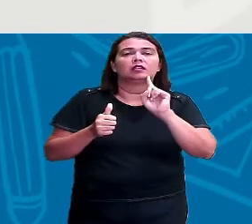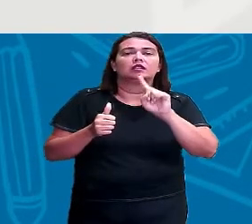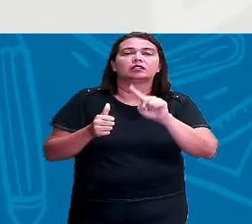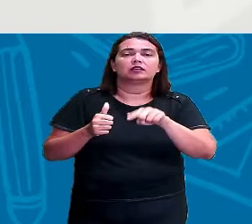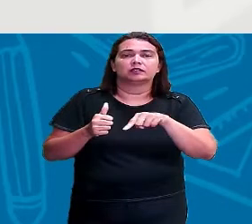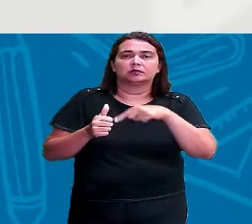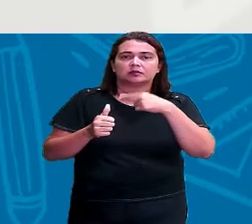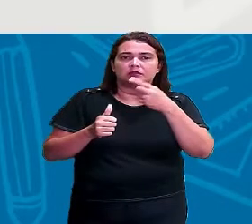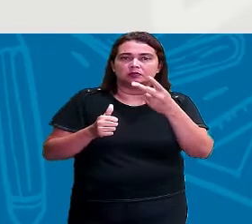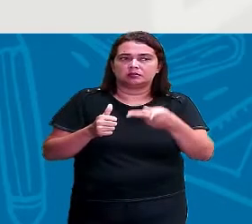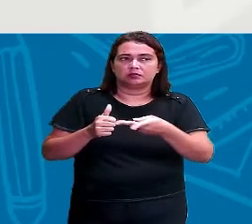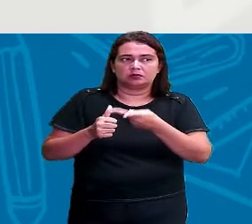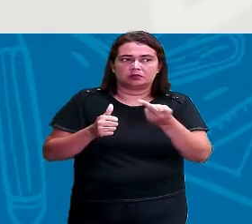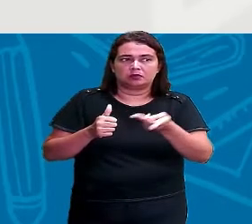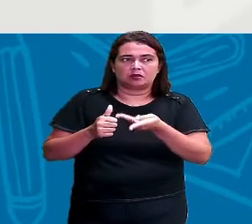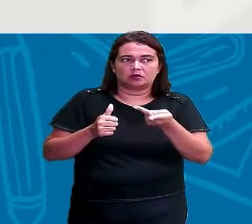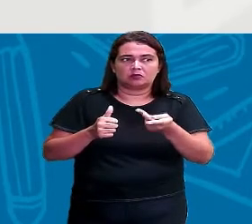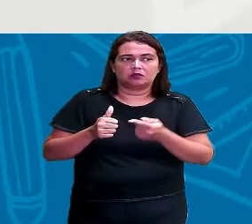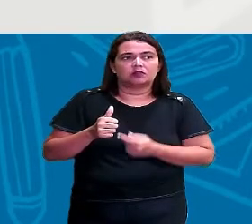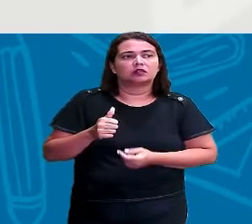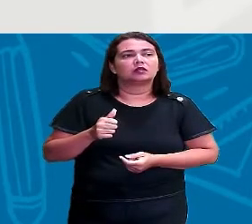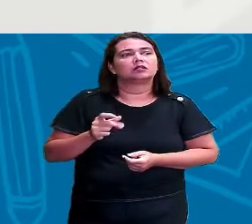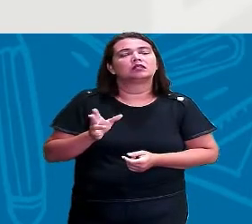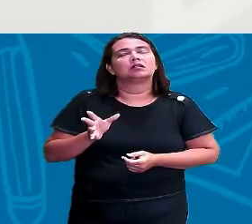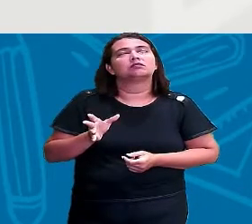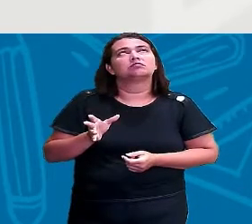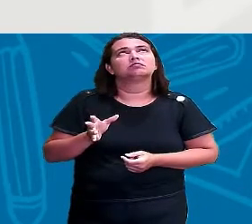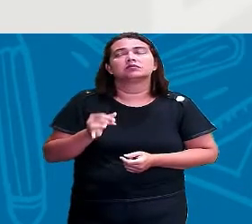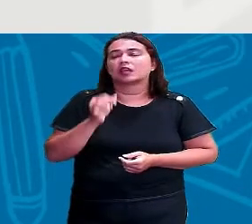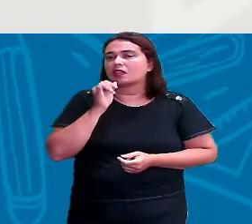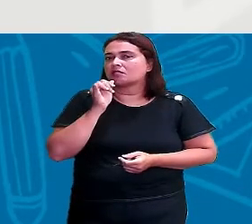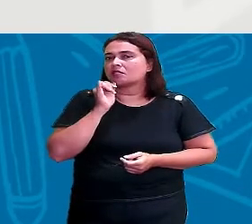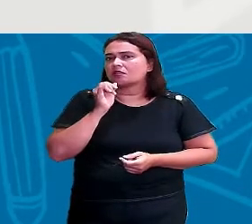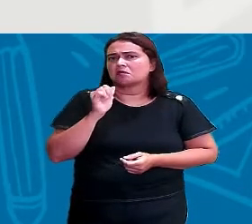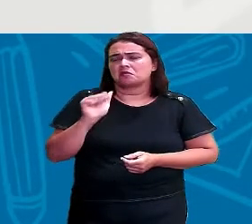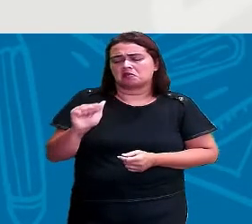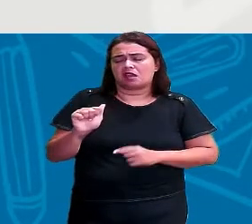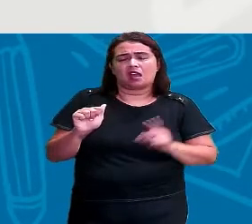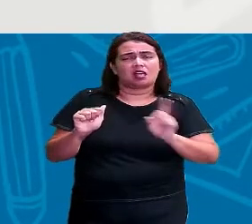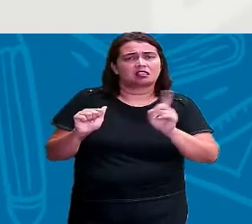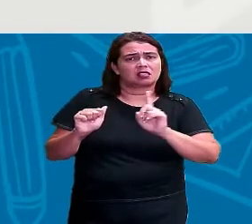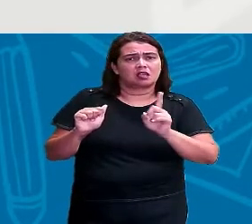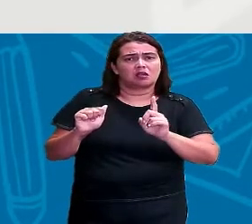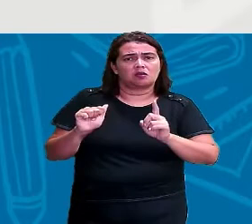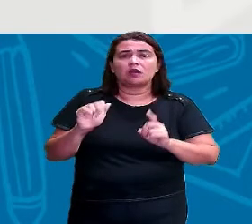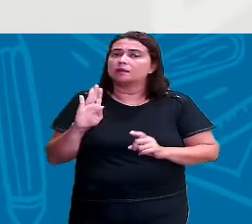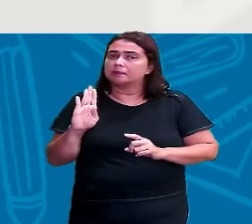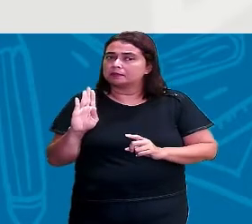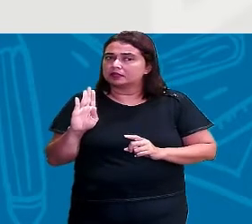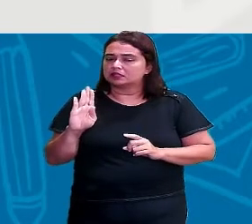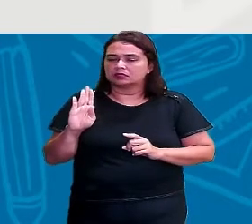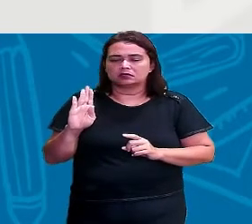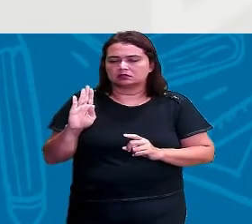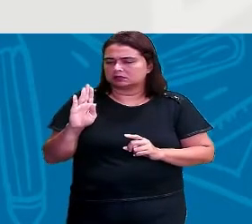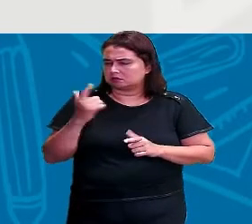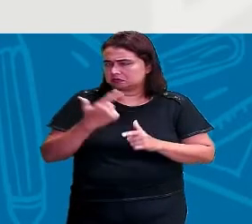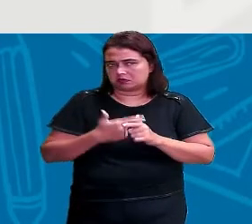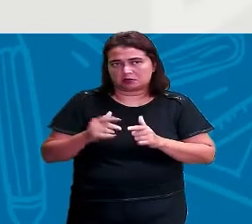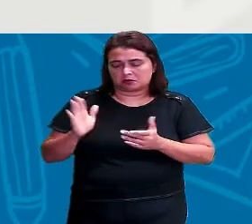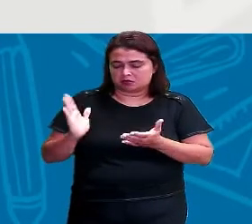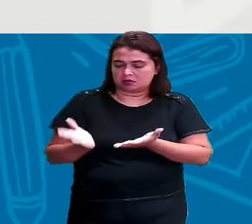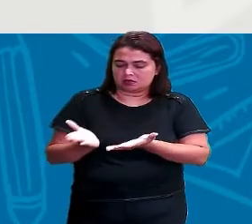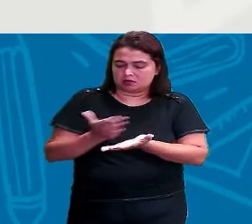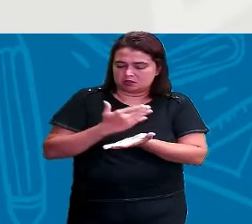procurando. Ah, mas a palavrinha que eu quero não é. Começa com A, começa com a letrinha B. Não tem problema, você